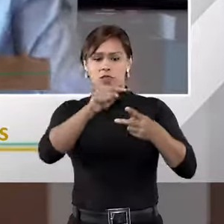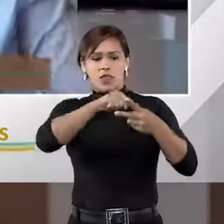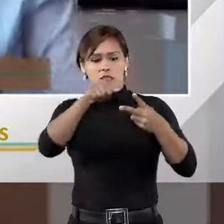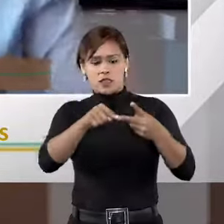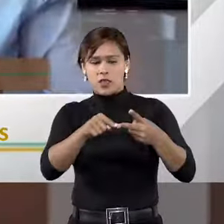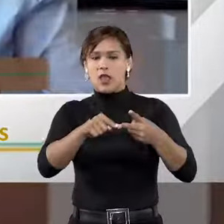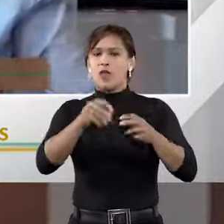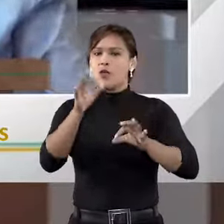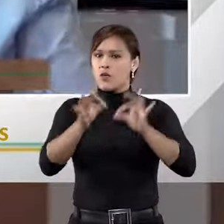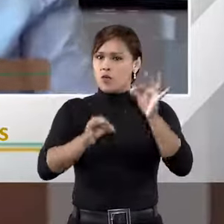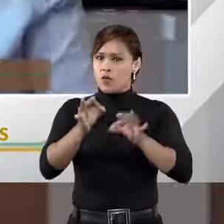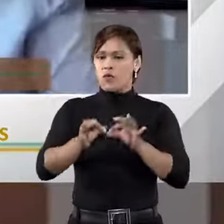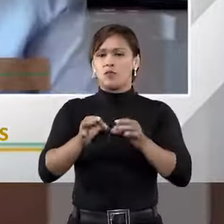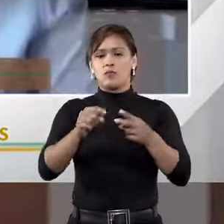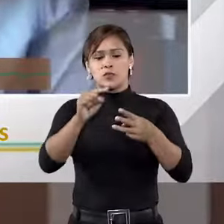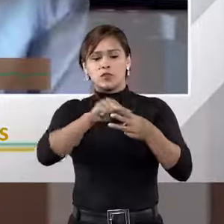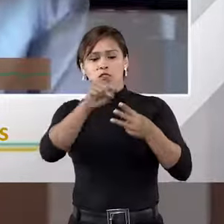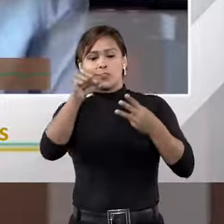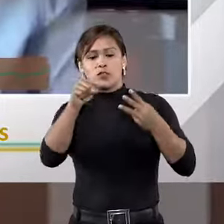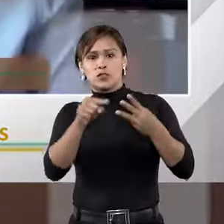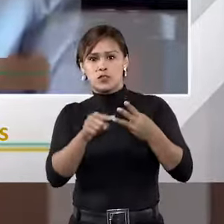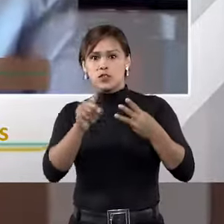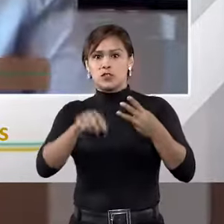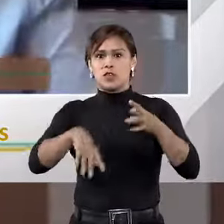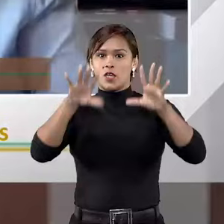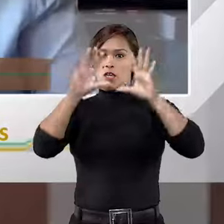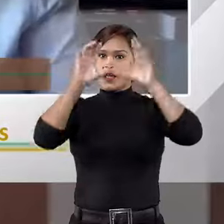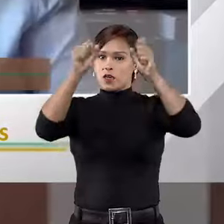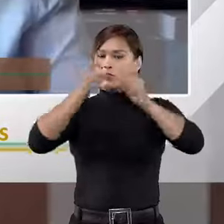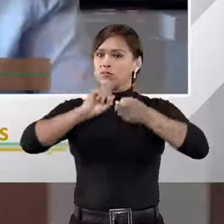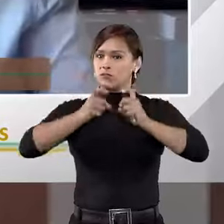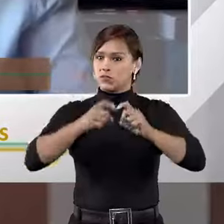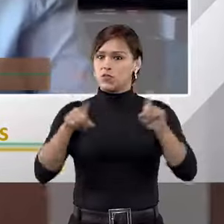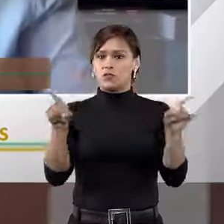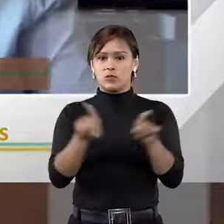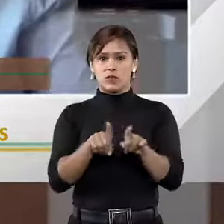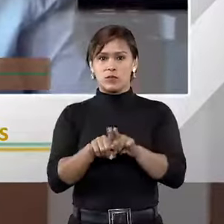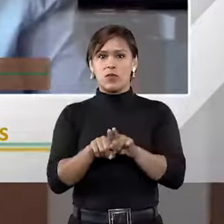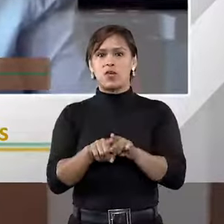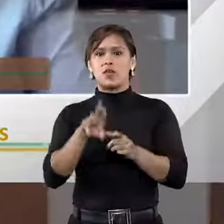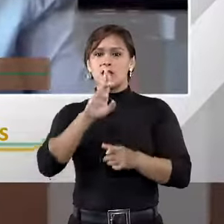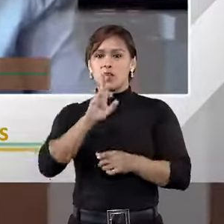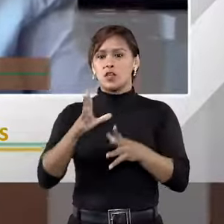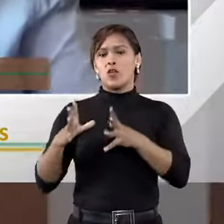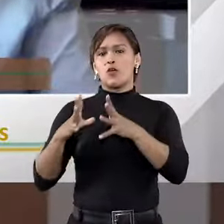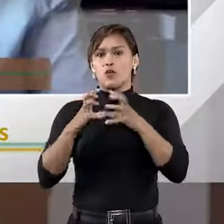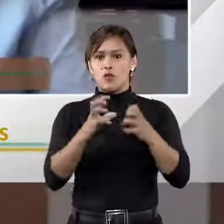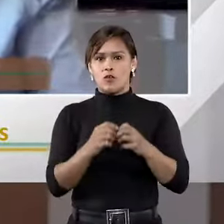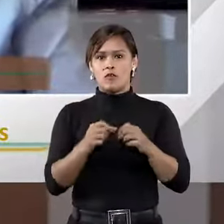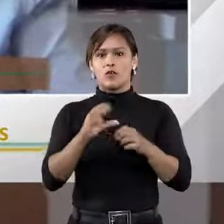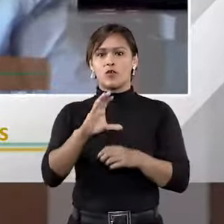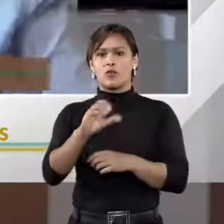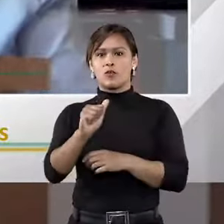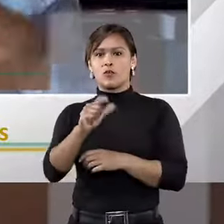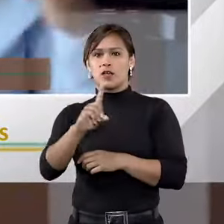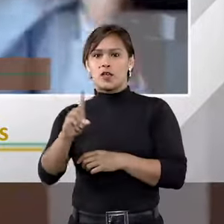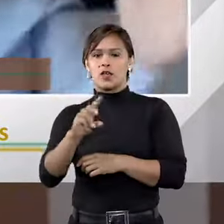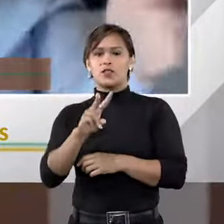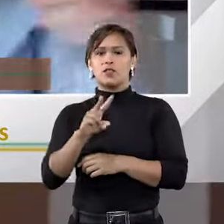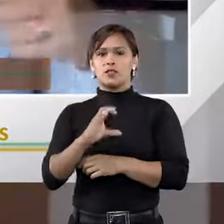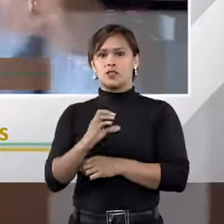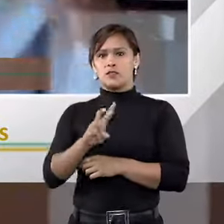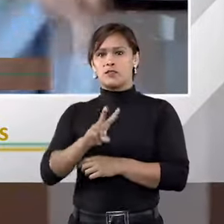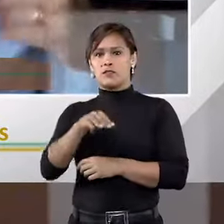que é um terceiro que pode resolver, nós temos tribunais administrativos, vários, que resolvem conflitos. O CAD, a CVM,